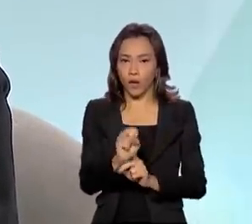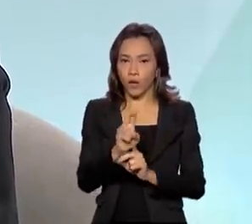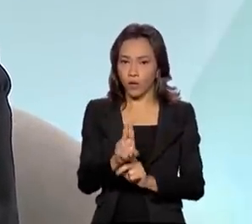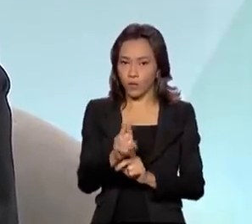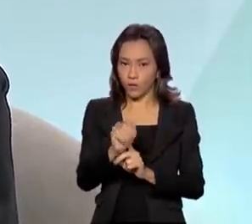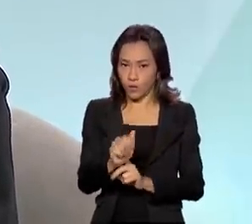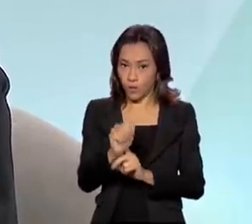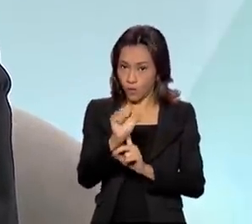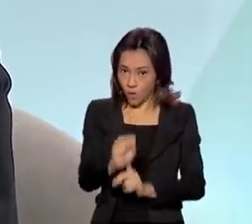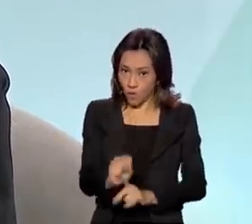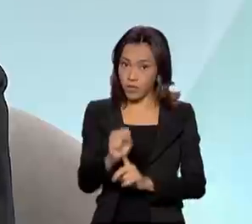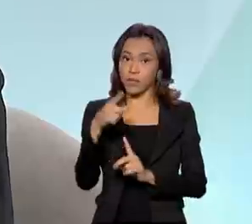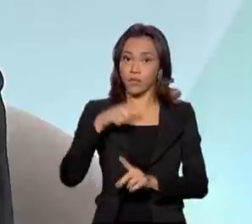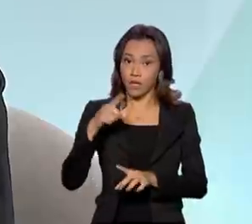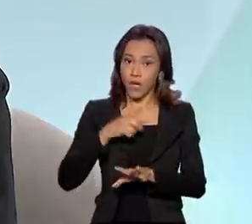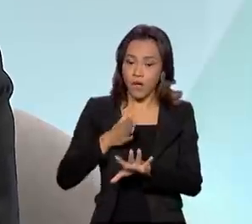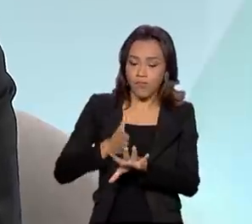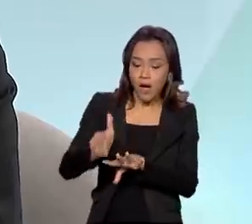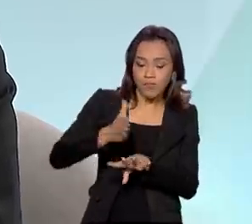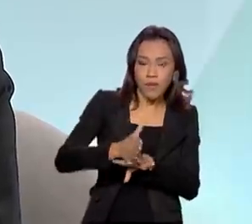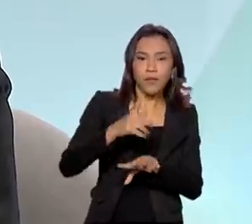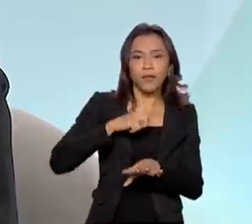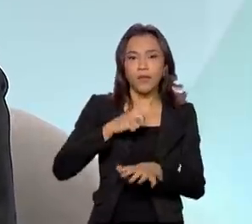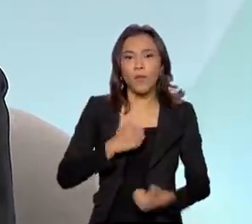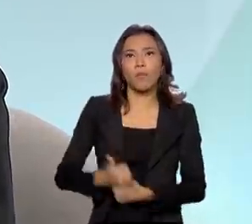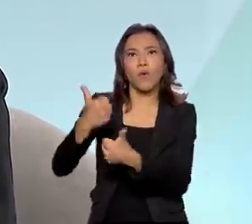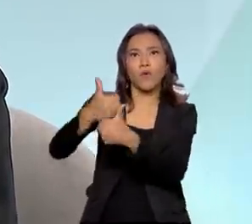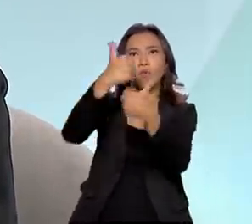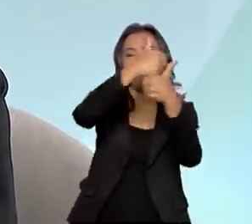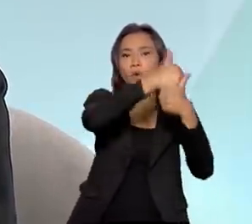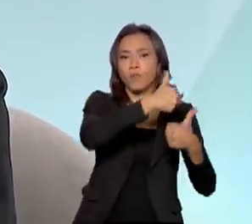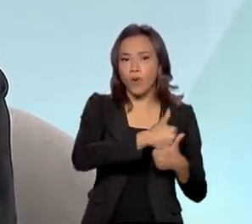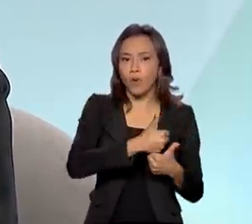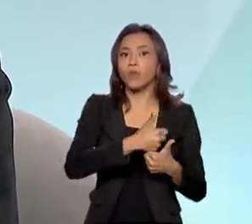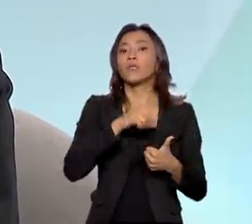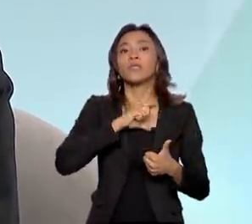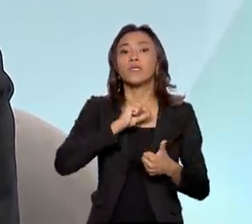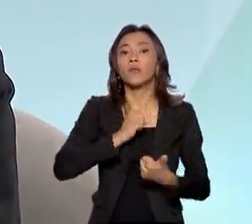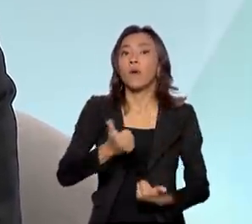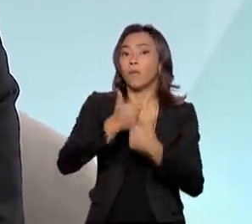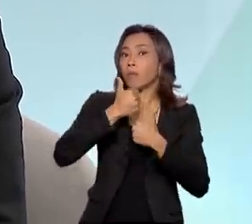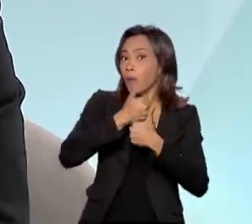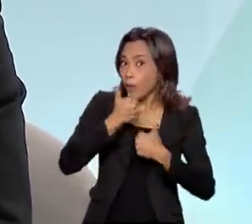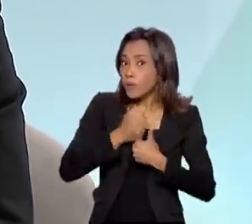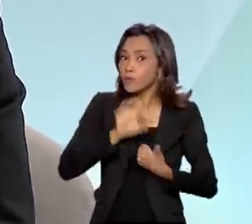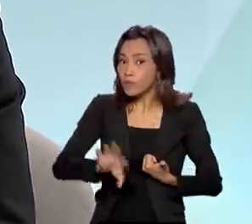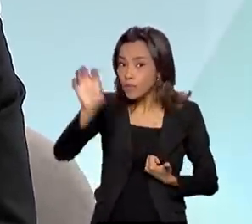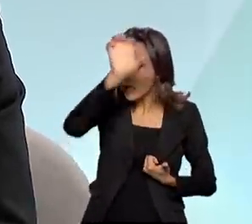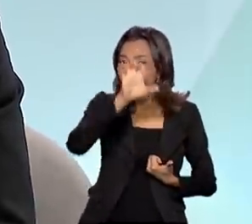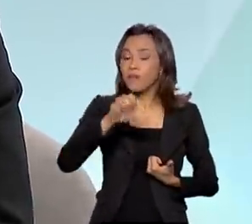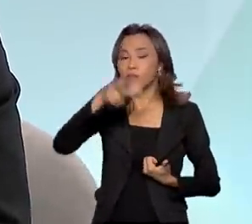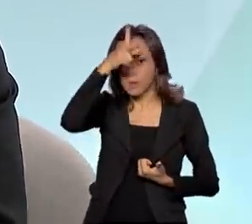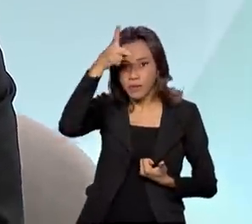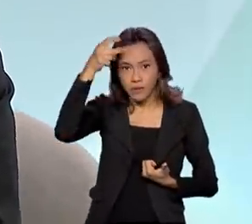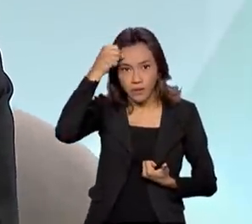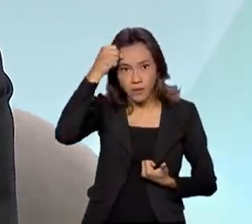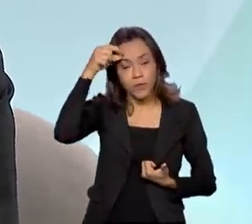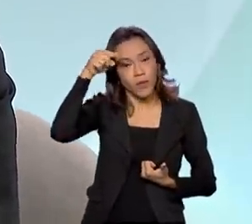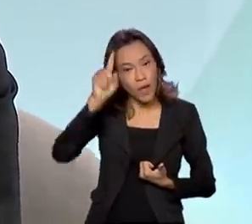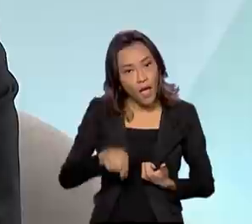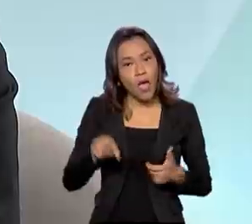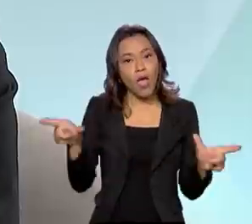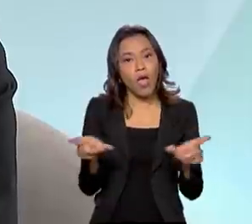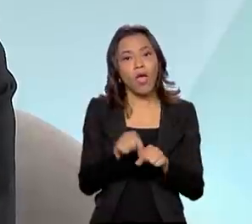descentralizado, tripartite, federativo, que funciona em todos os municípios do Brasil. Então, é através dessa maneira de